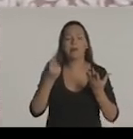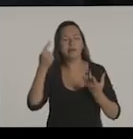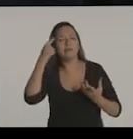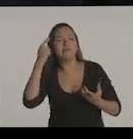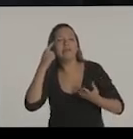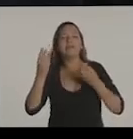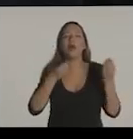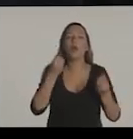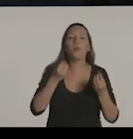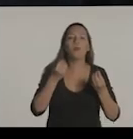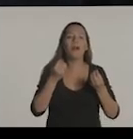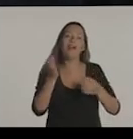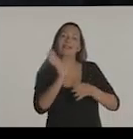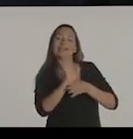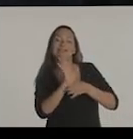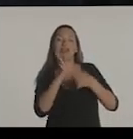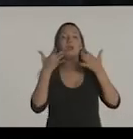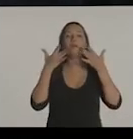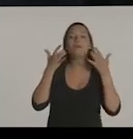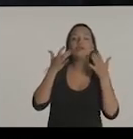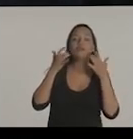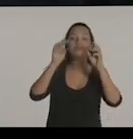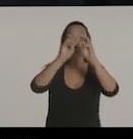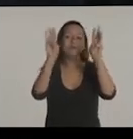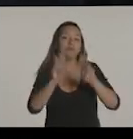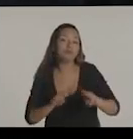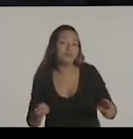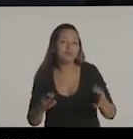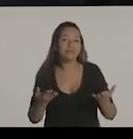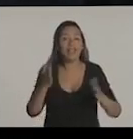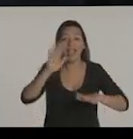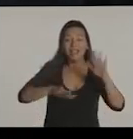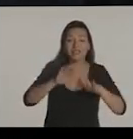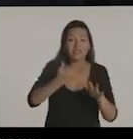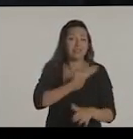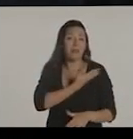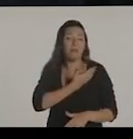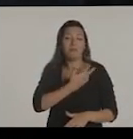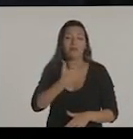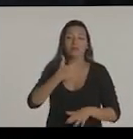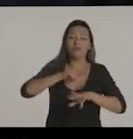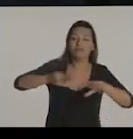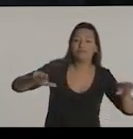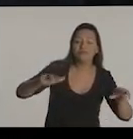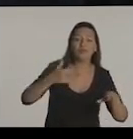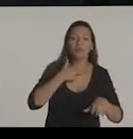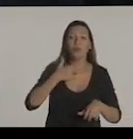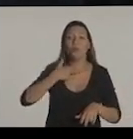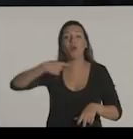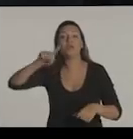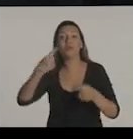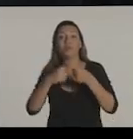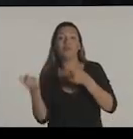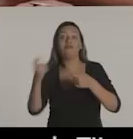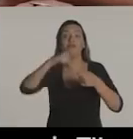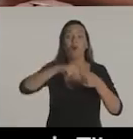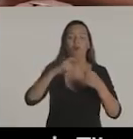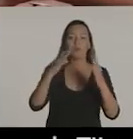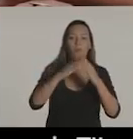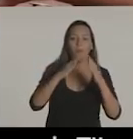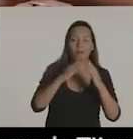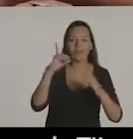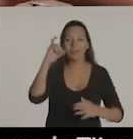teatro ou no museu, que é no centro da cidade. Algumas amigas, às vezes, não podem ir porque para ela retornar para casa fica muito difícil.